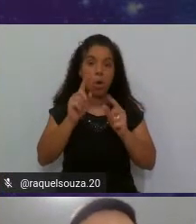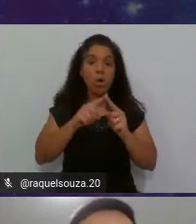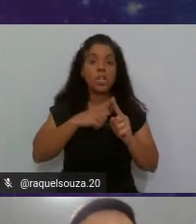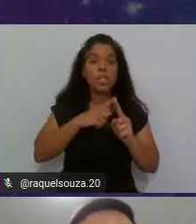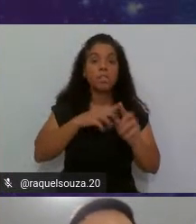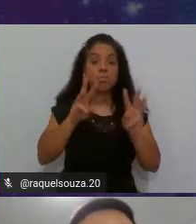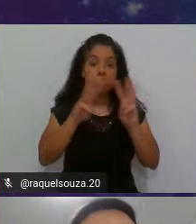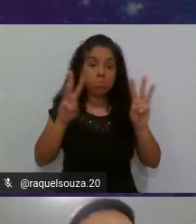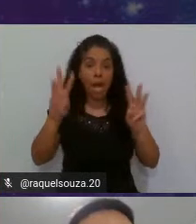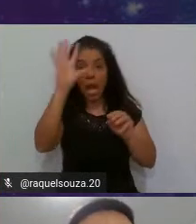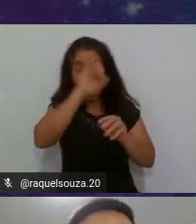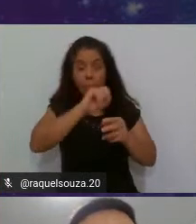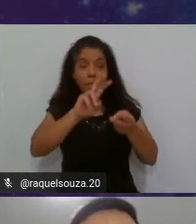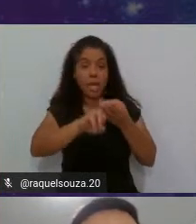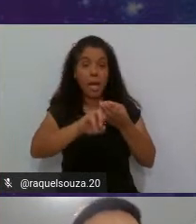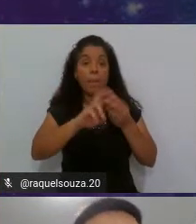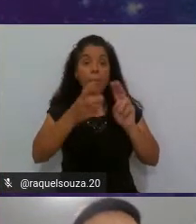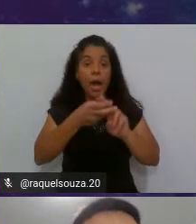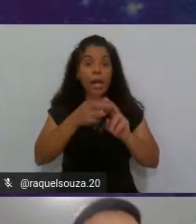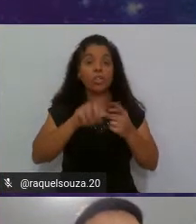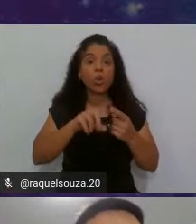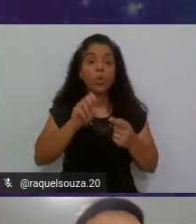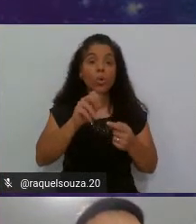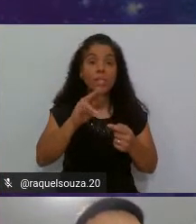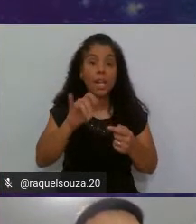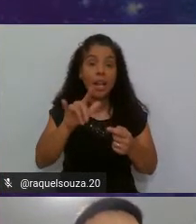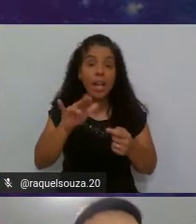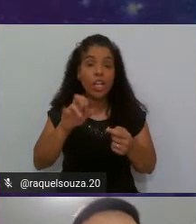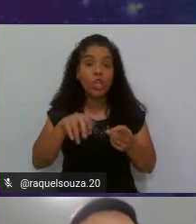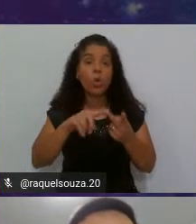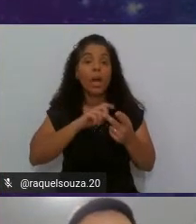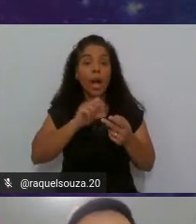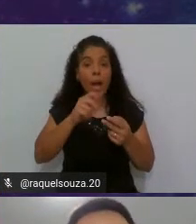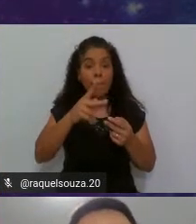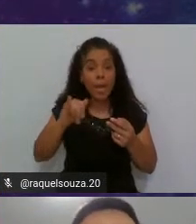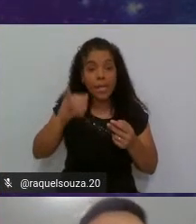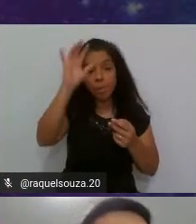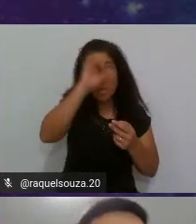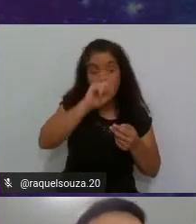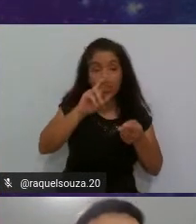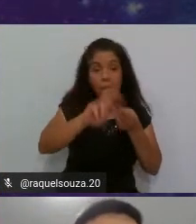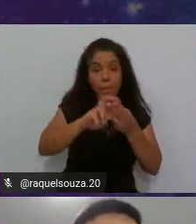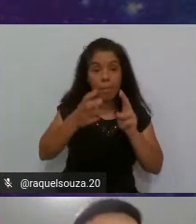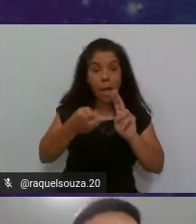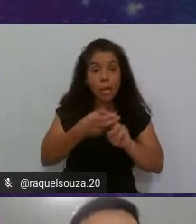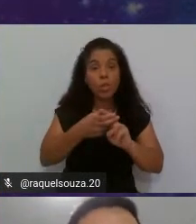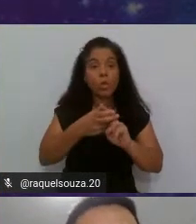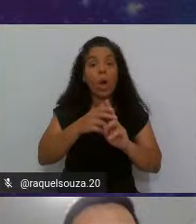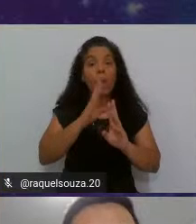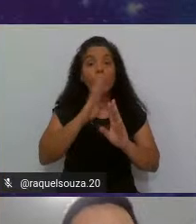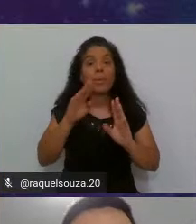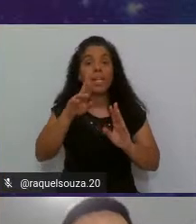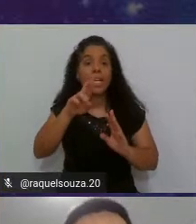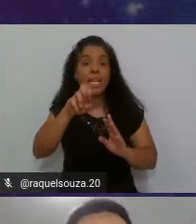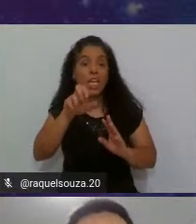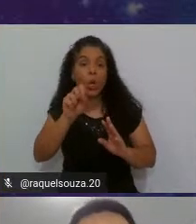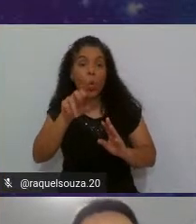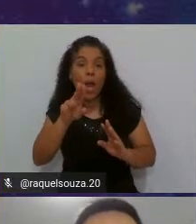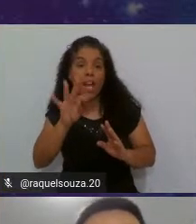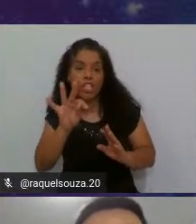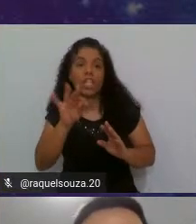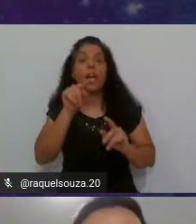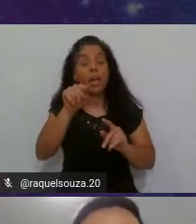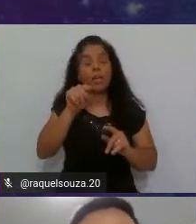aprender Python com Selenium, e para a API, você pode aprender Python com a biblioteca Requestes. Então, é isso que você vai estudar.